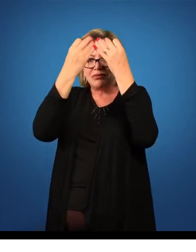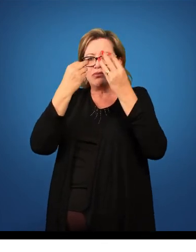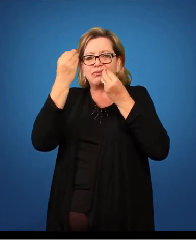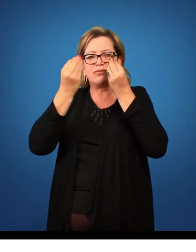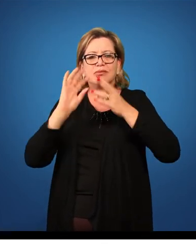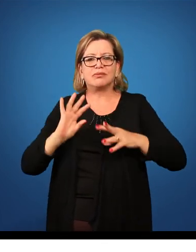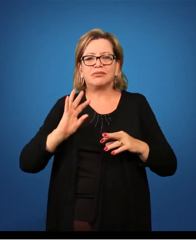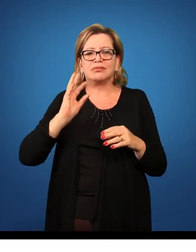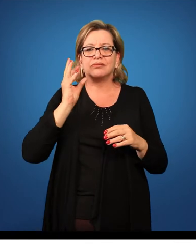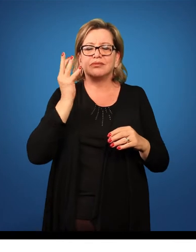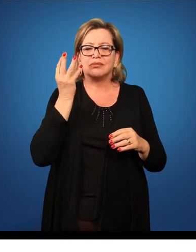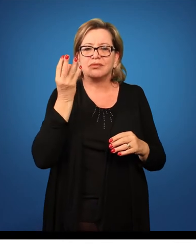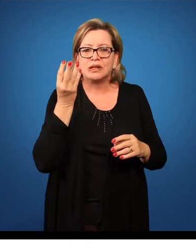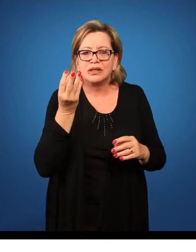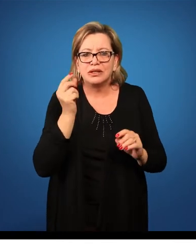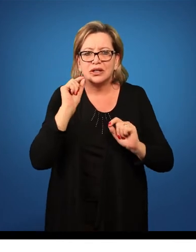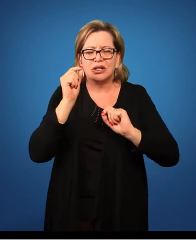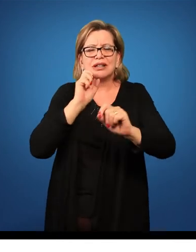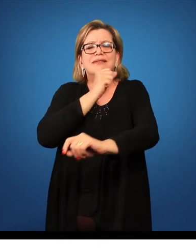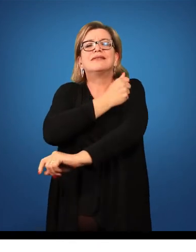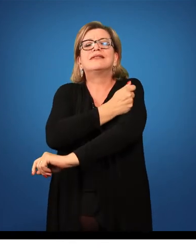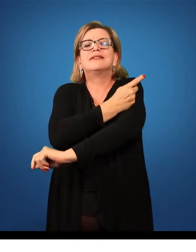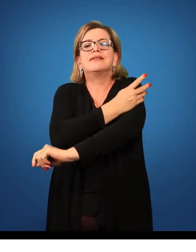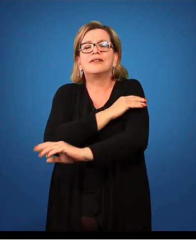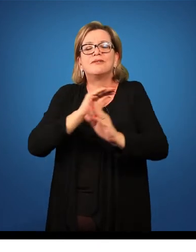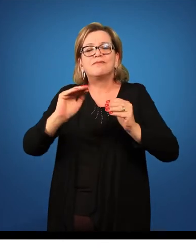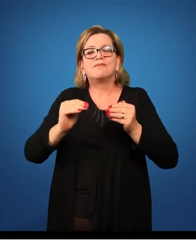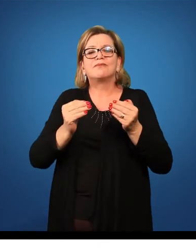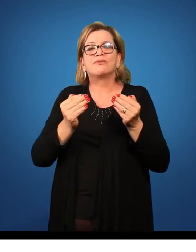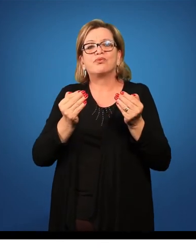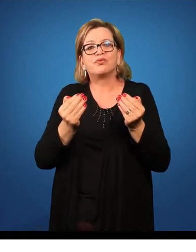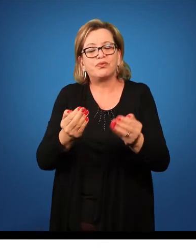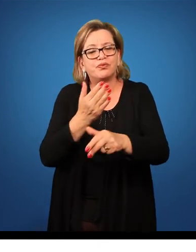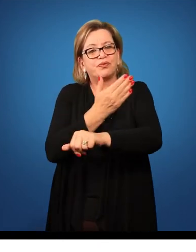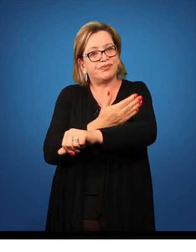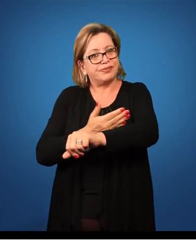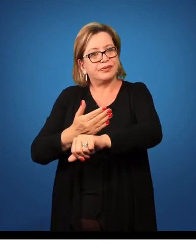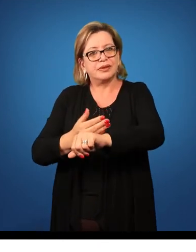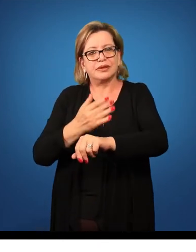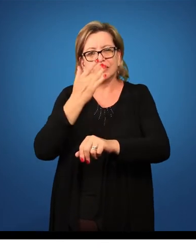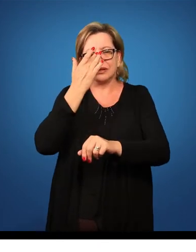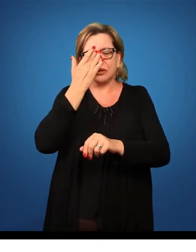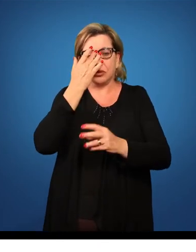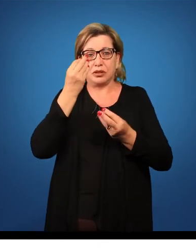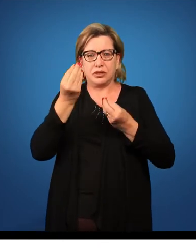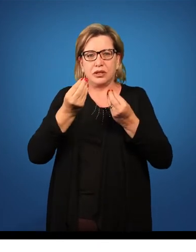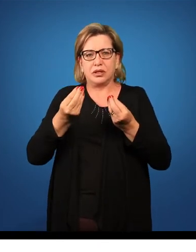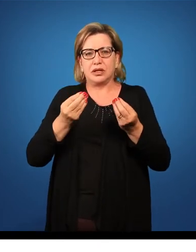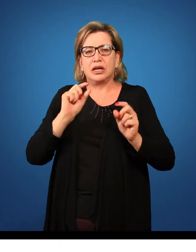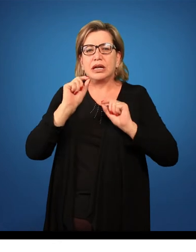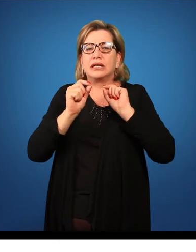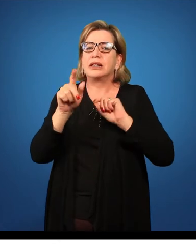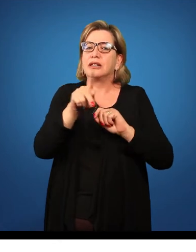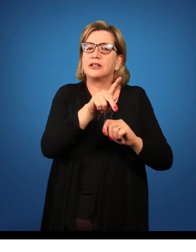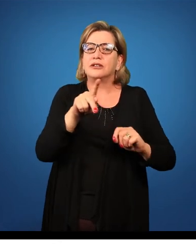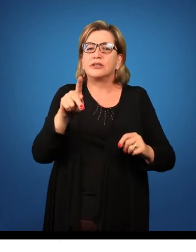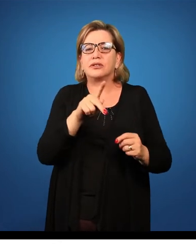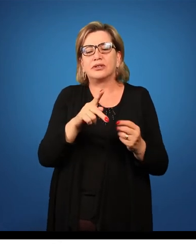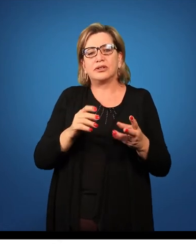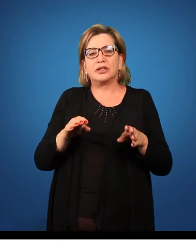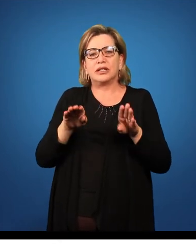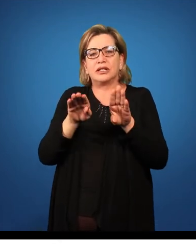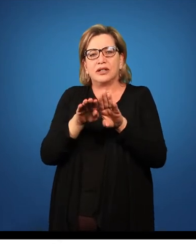qual foi a série que vocês fizeram, o estágio, a série turma, quem era o professor.